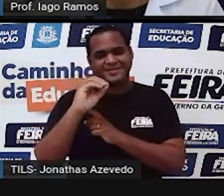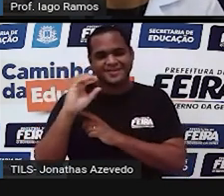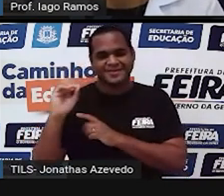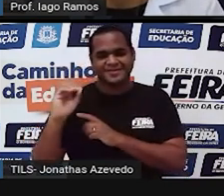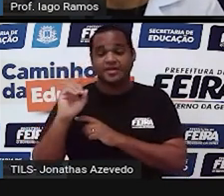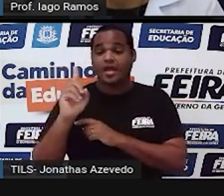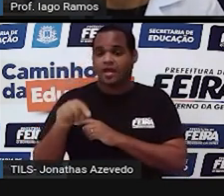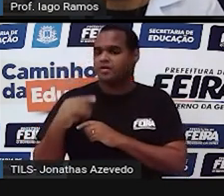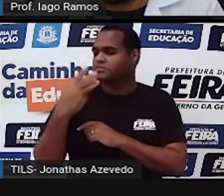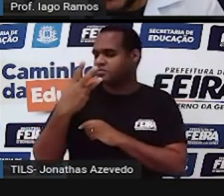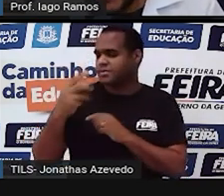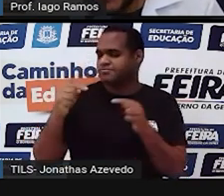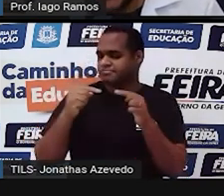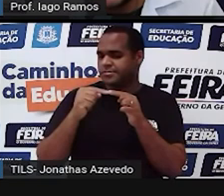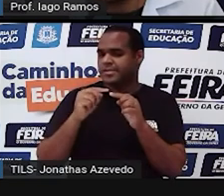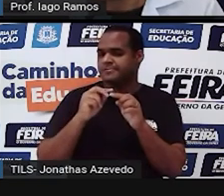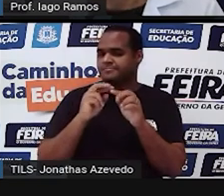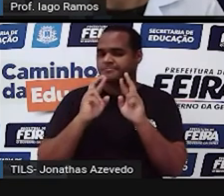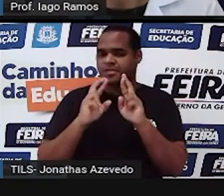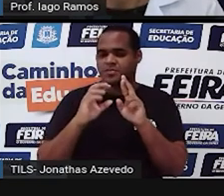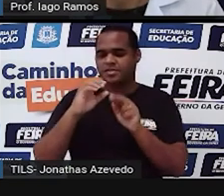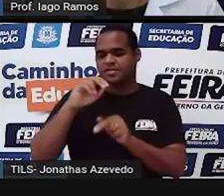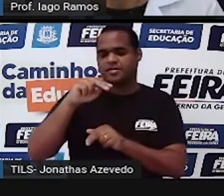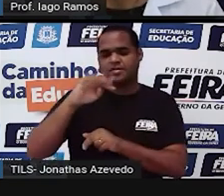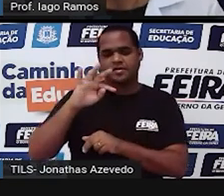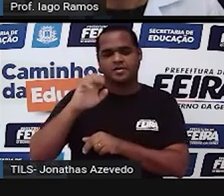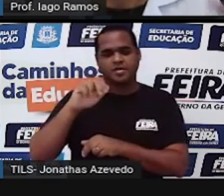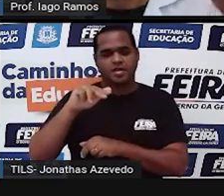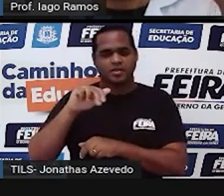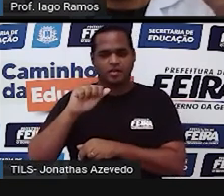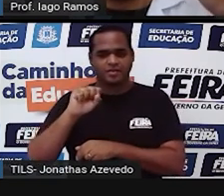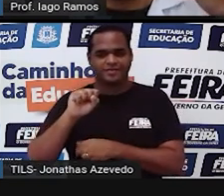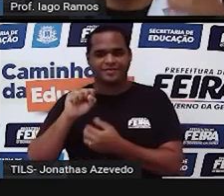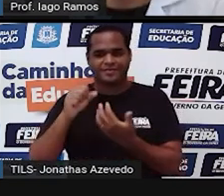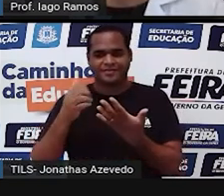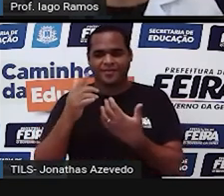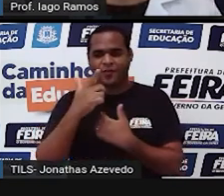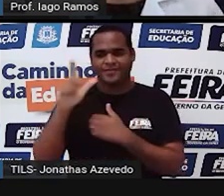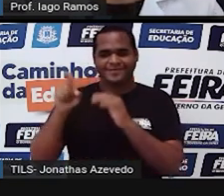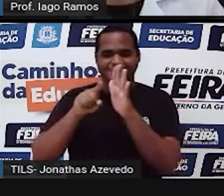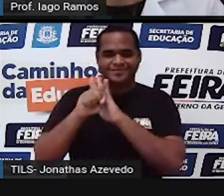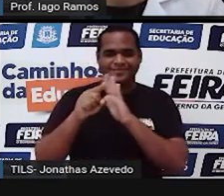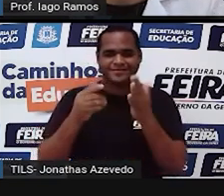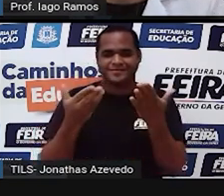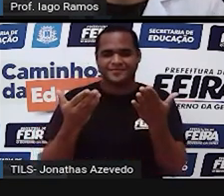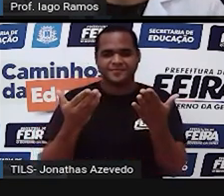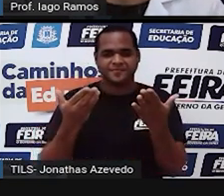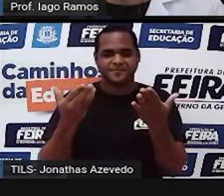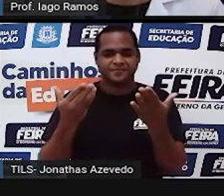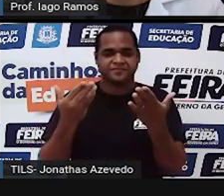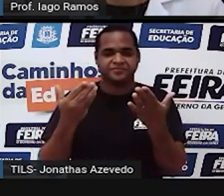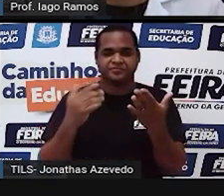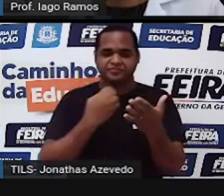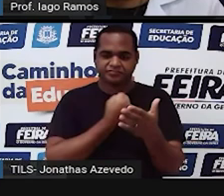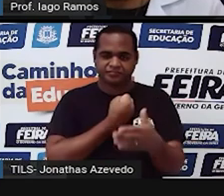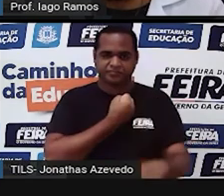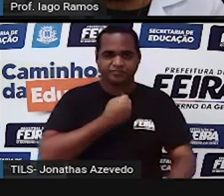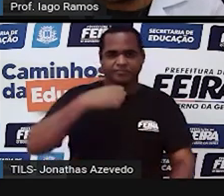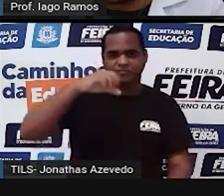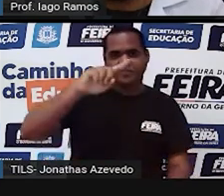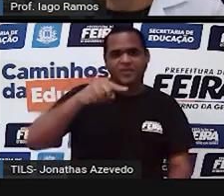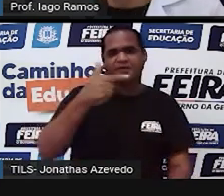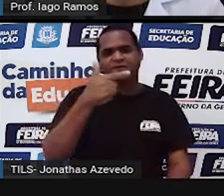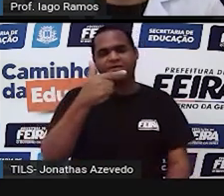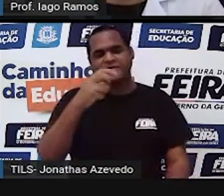está na posição das centenas valeu? Próxima pergunta no número 9